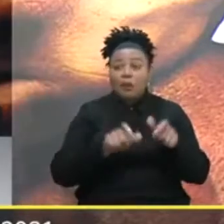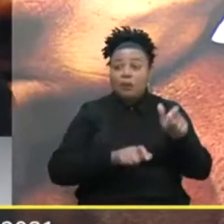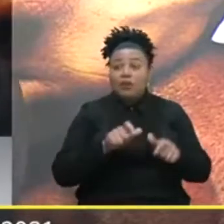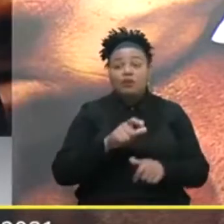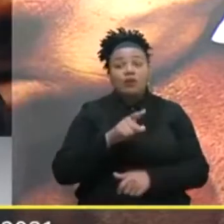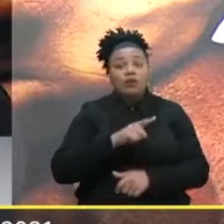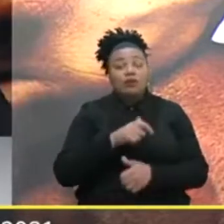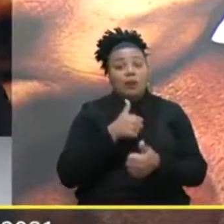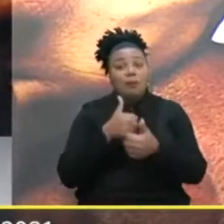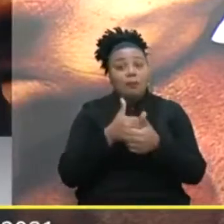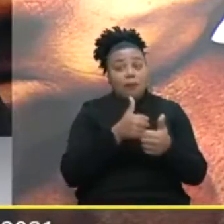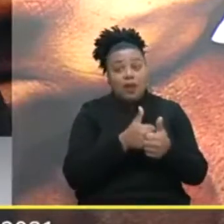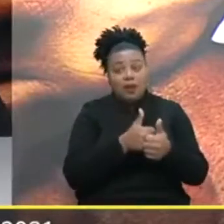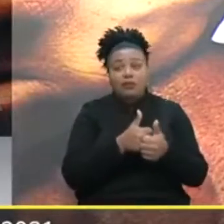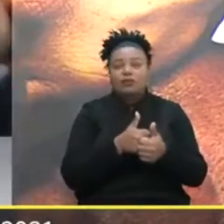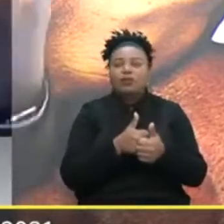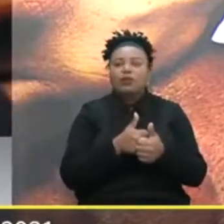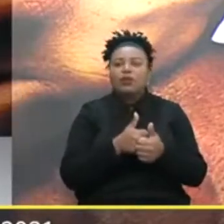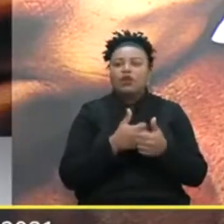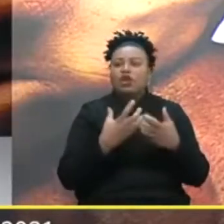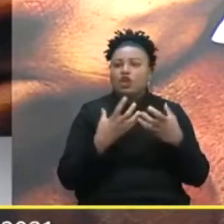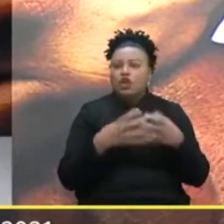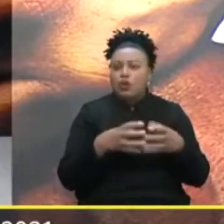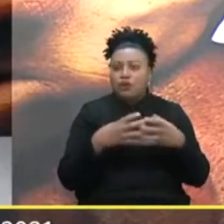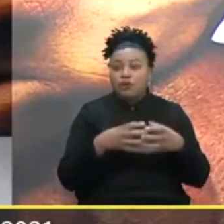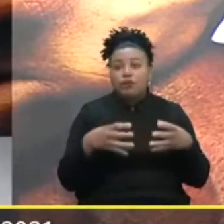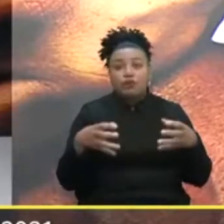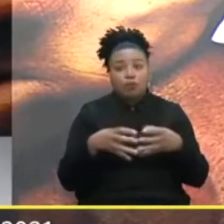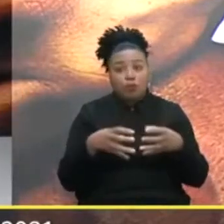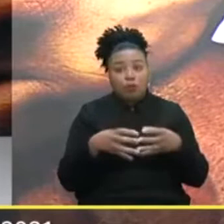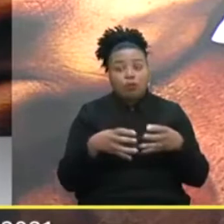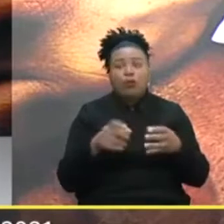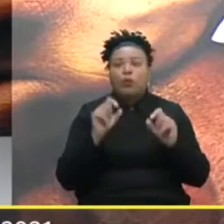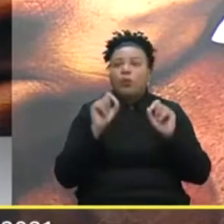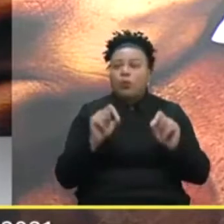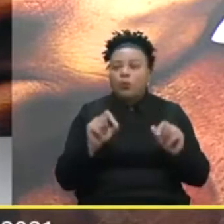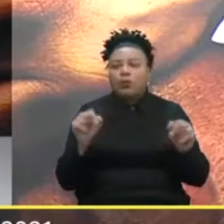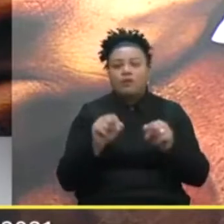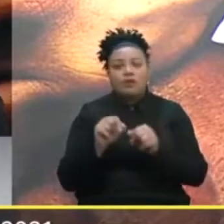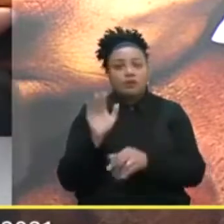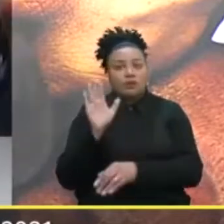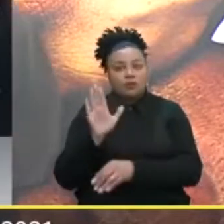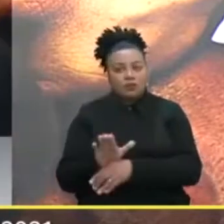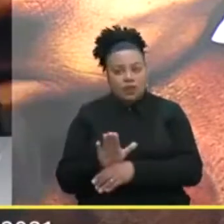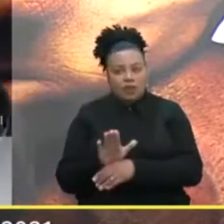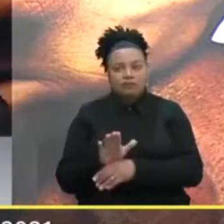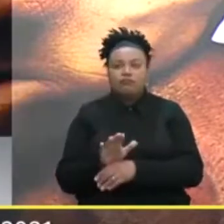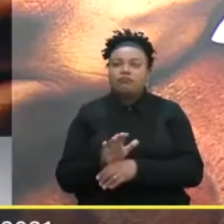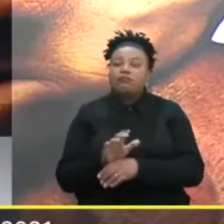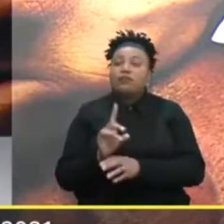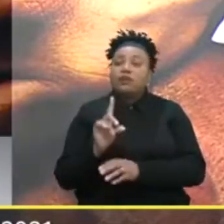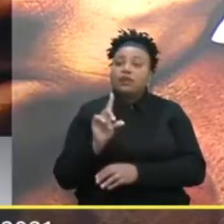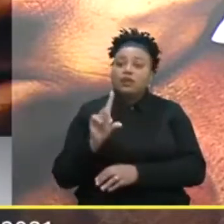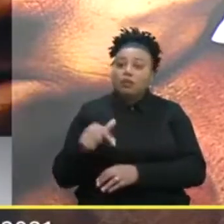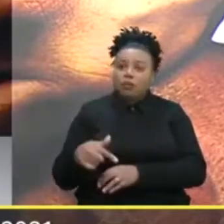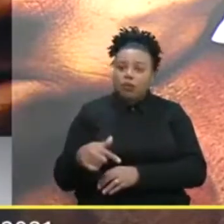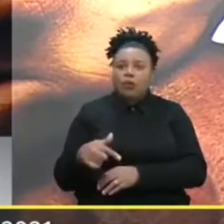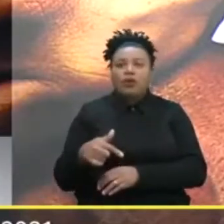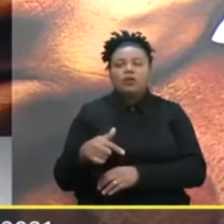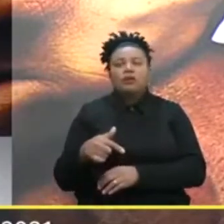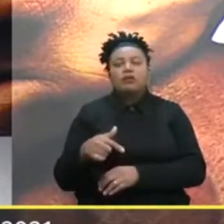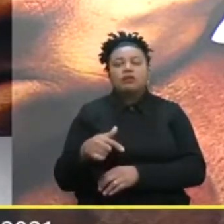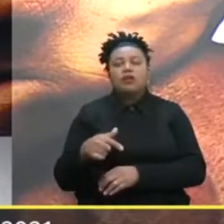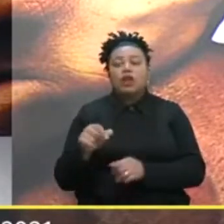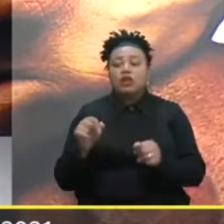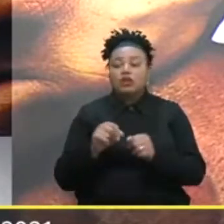pessoas Que estão próximas Da gente Que convivem No segmento da gente O que fazer Para ajudar Logo depois A gente